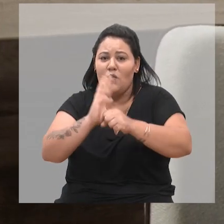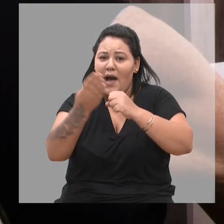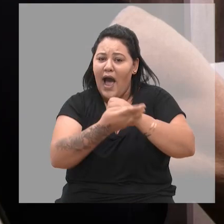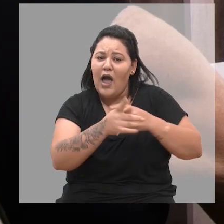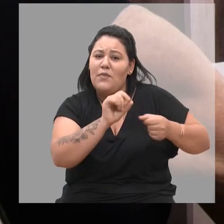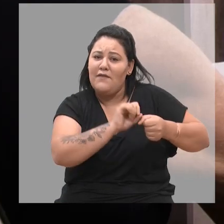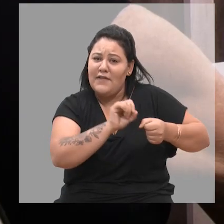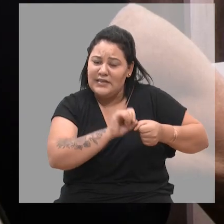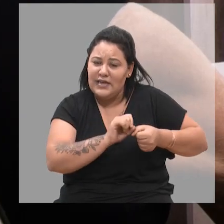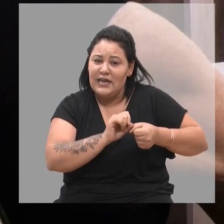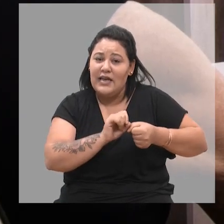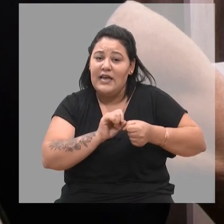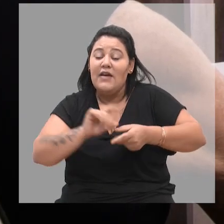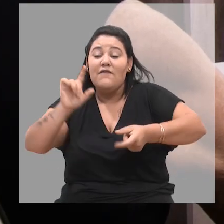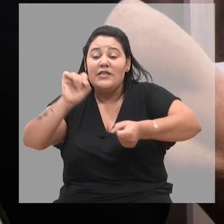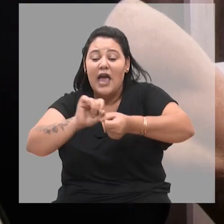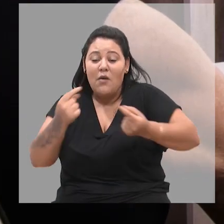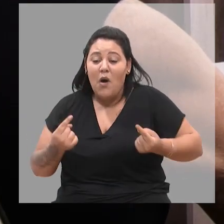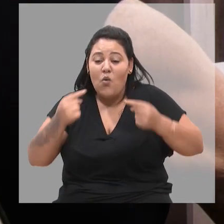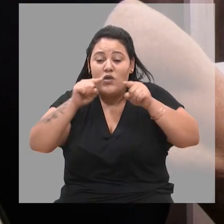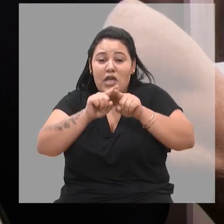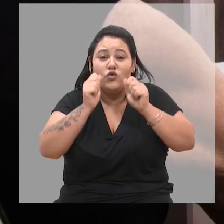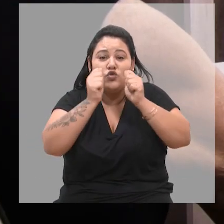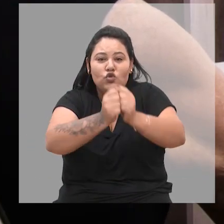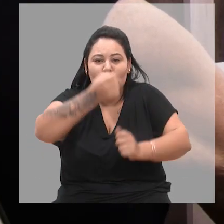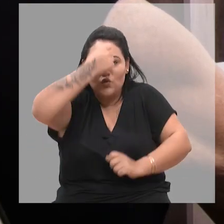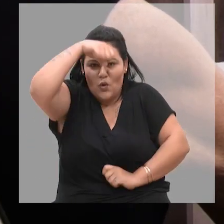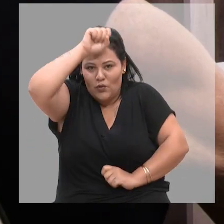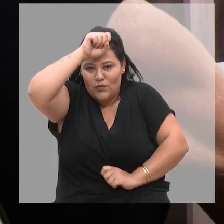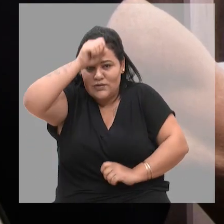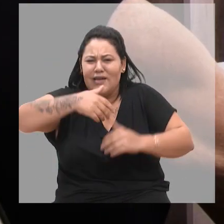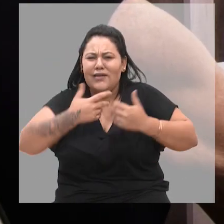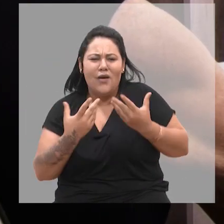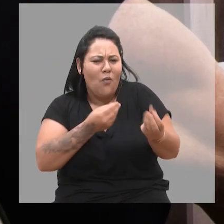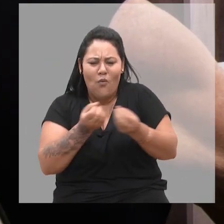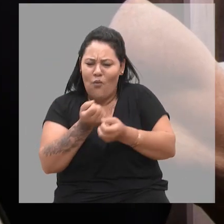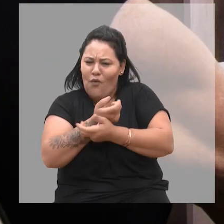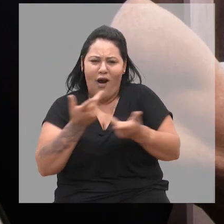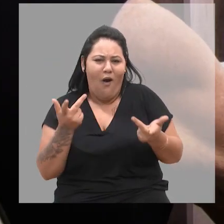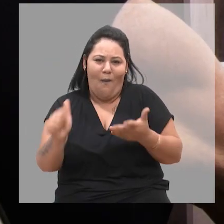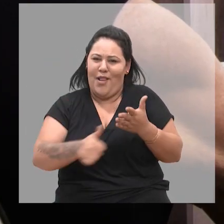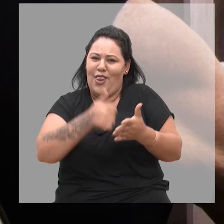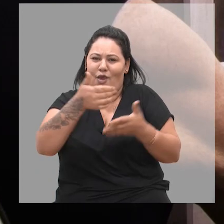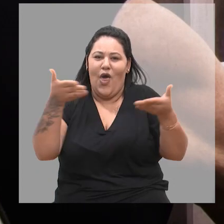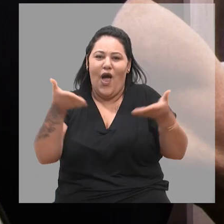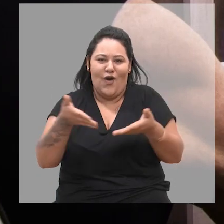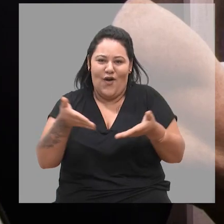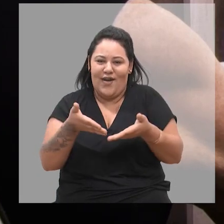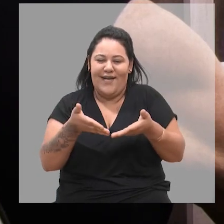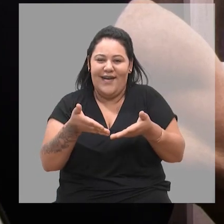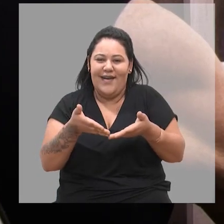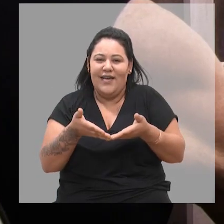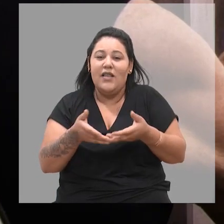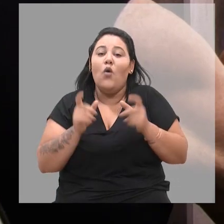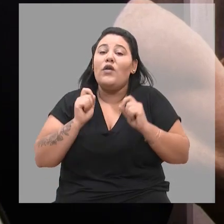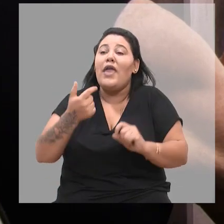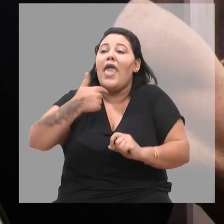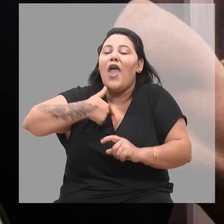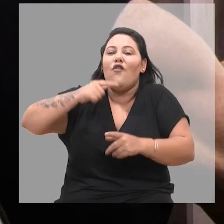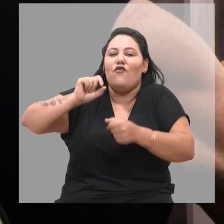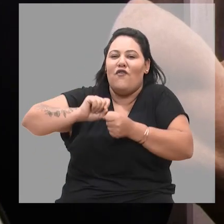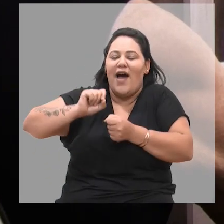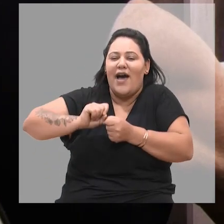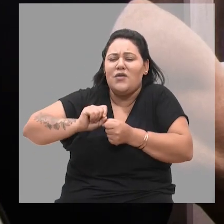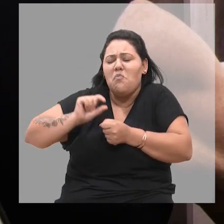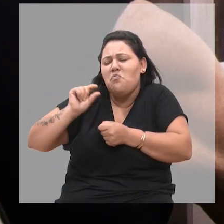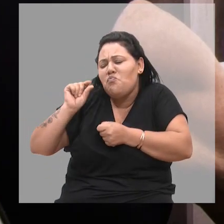fazer, eles fizeram um convênio com a UPS, então, isso tudo melhorou. Então, a gente, o que eu